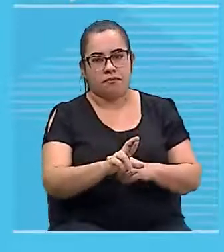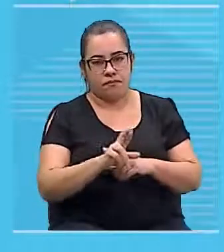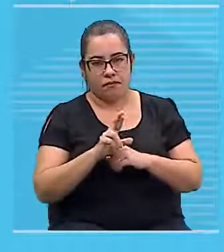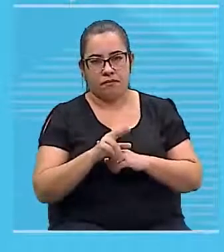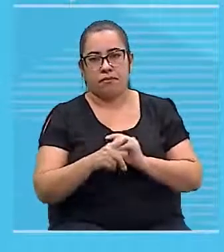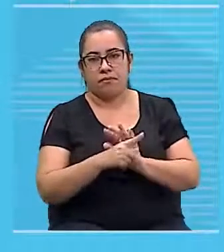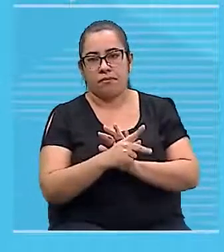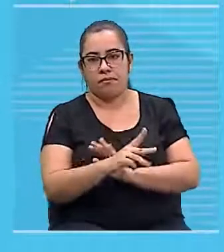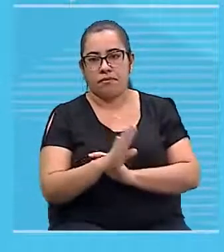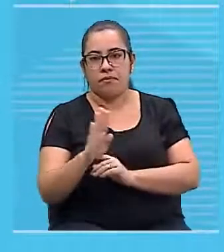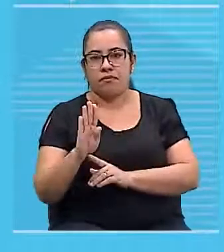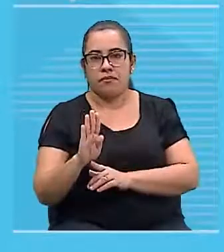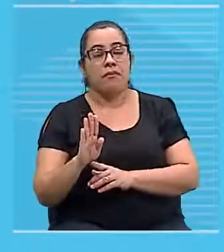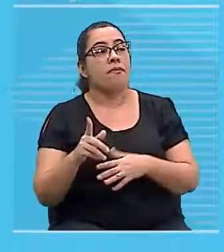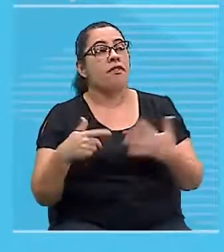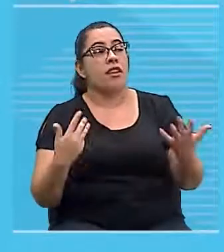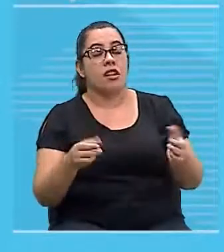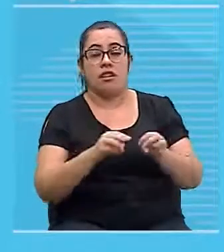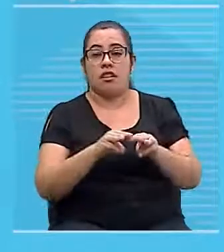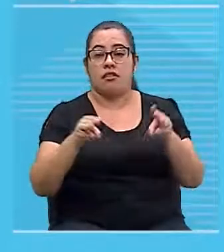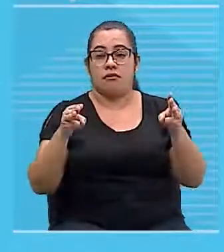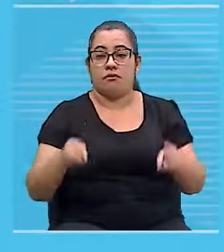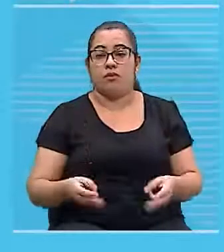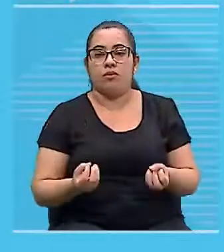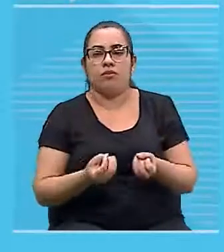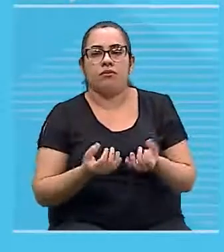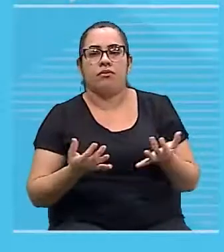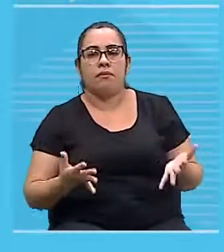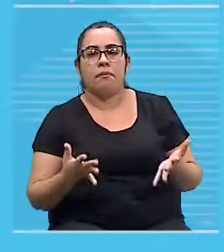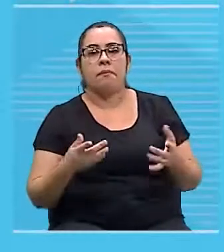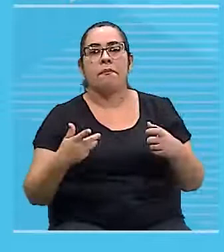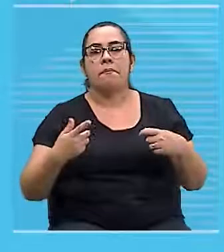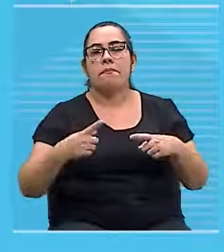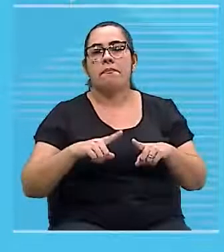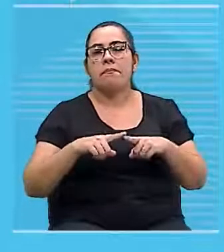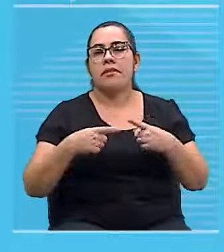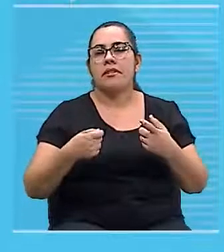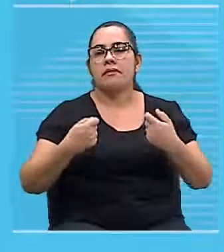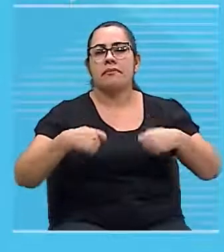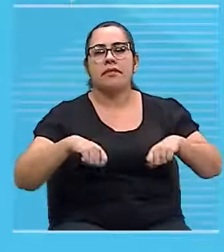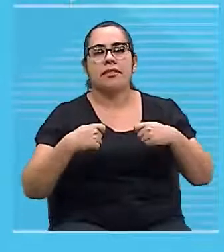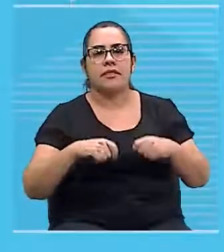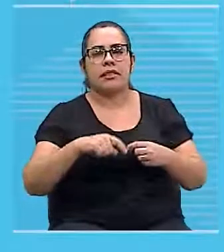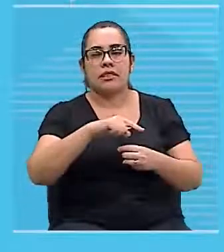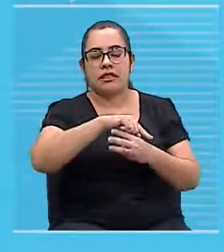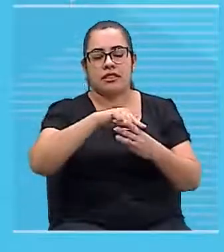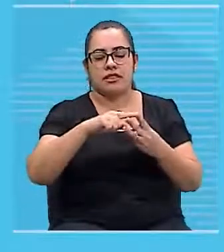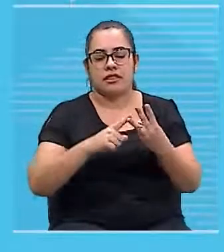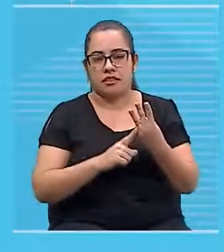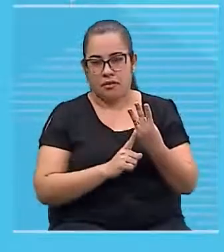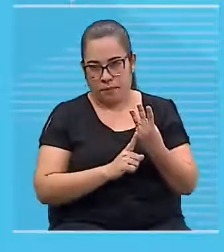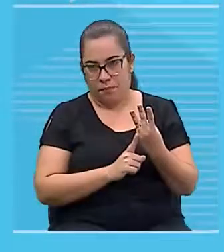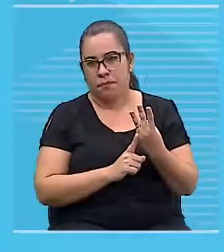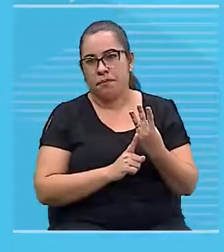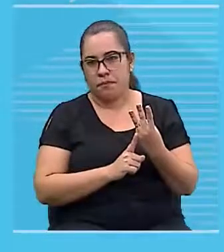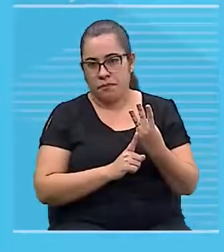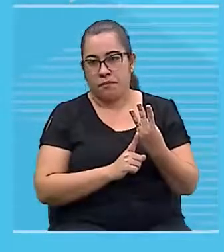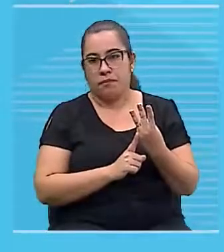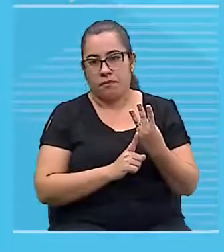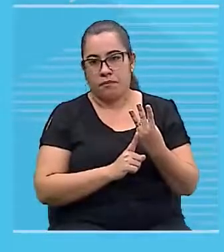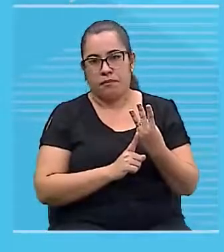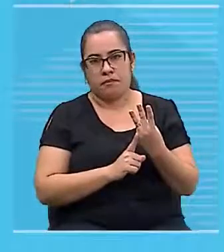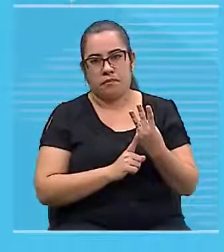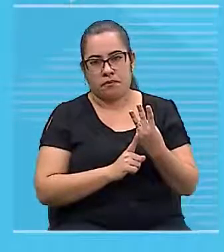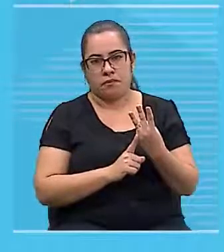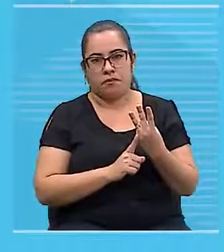e esse campo magnético, ele vai depender de três grandezas